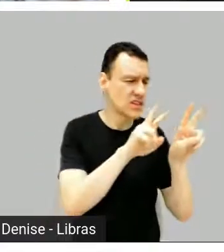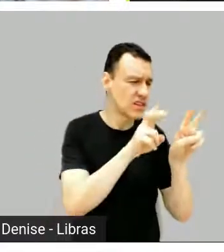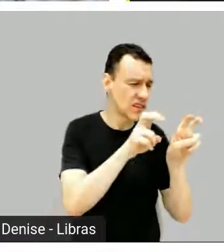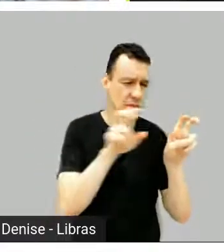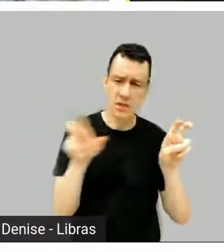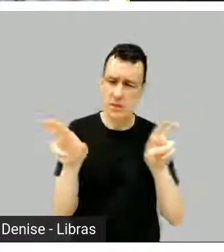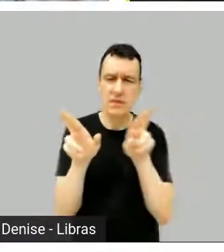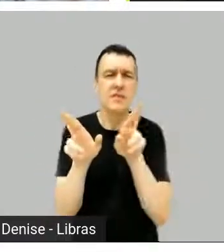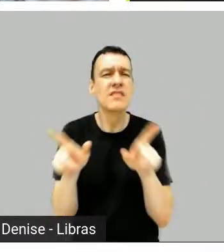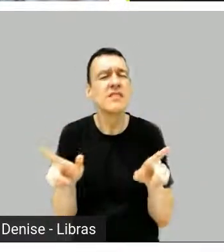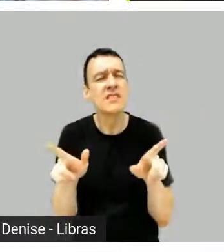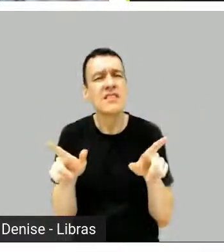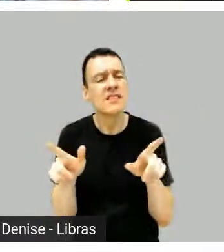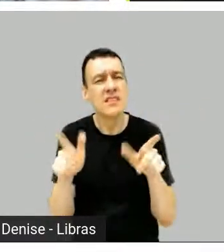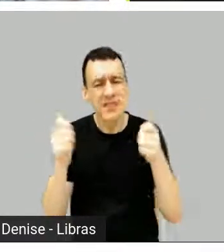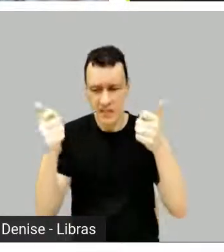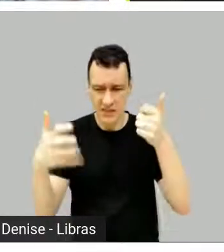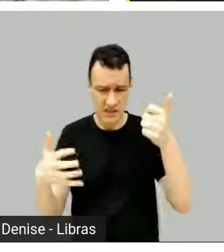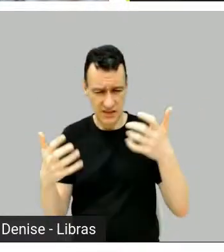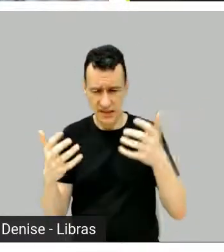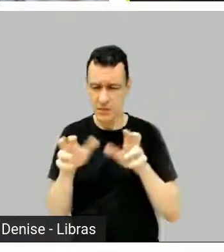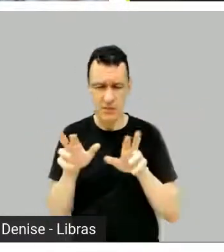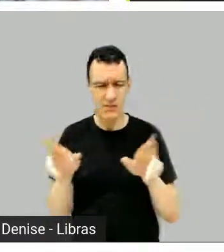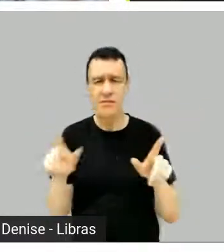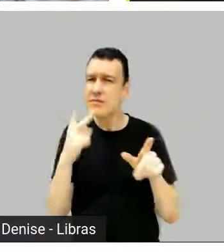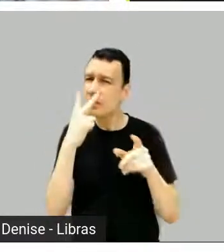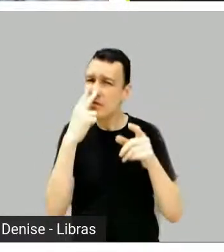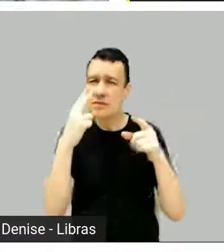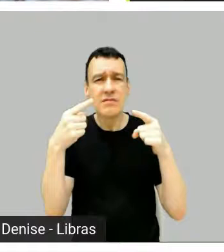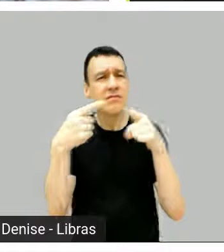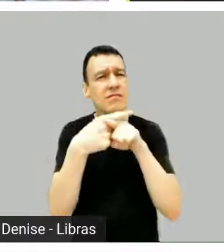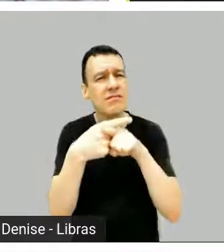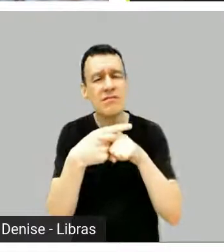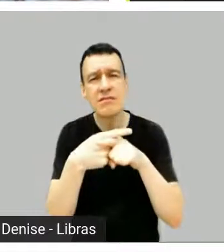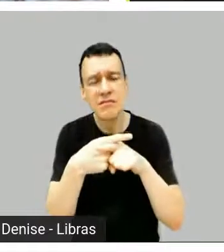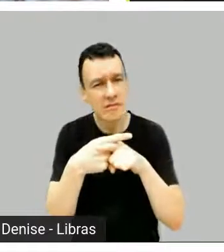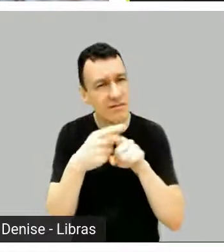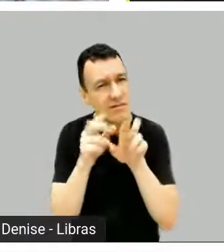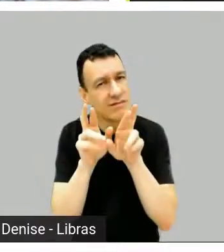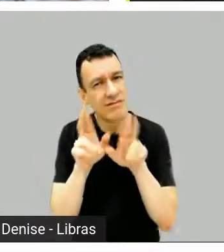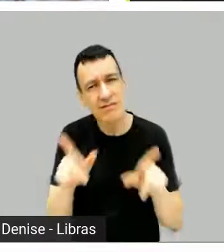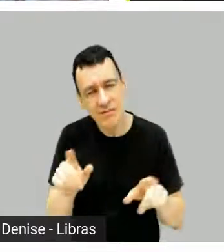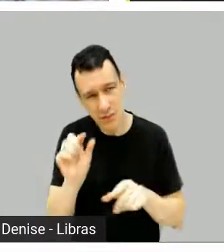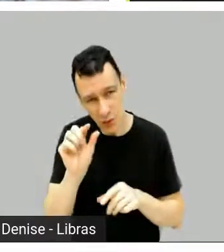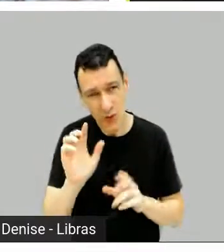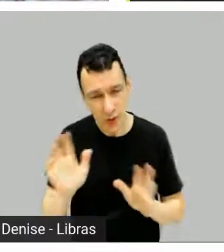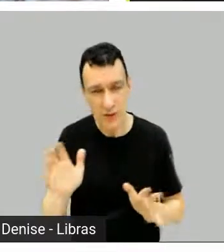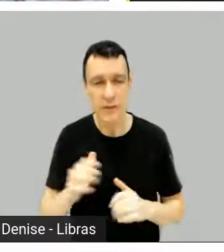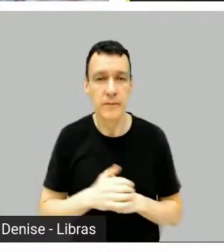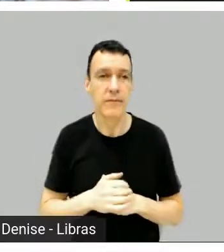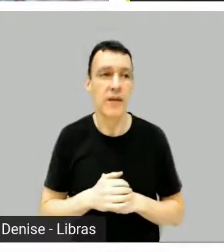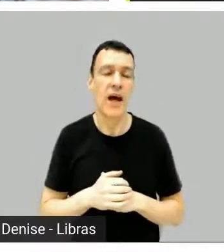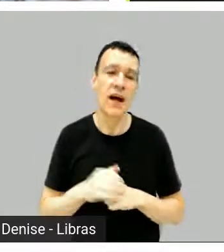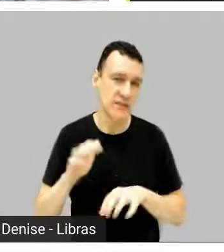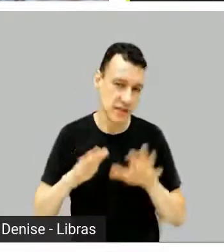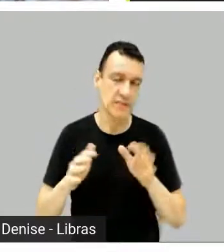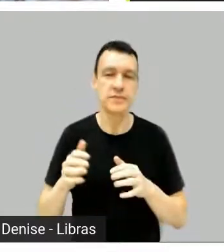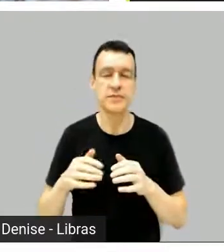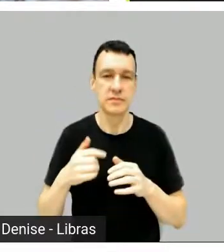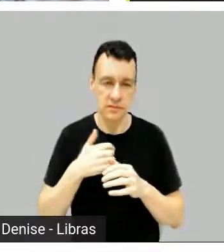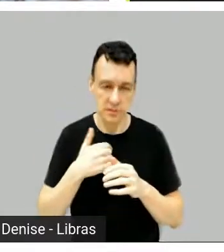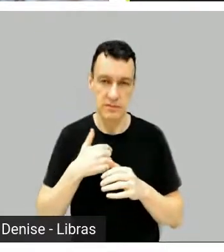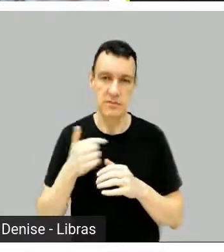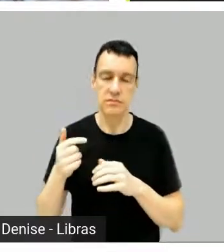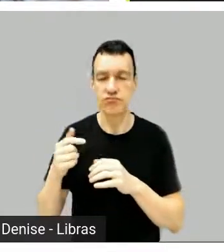sala e aí as pessoas foram escrever e aí, de repente, vinham coisas e, assim, não é possível, eu falei isso umas